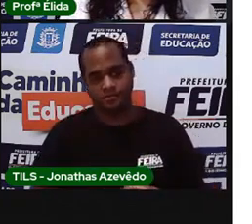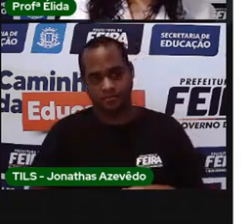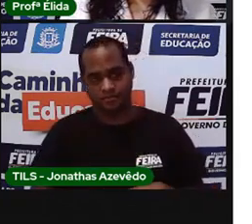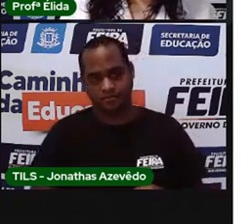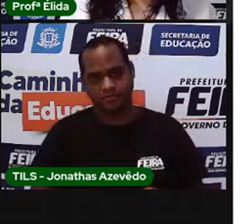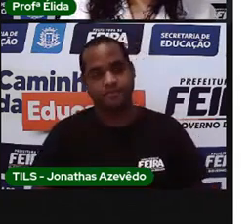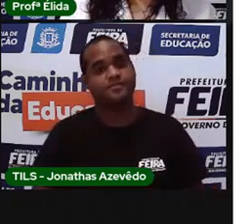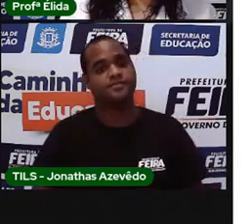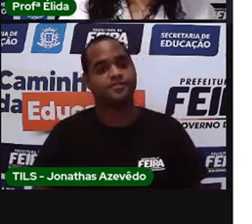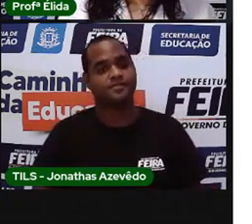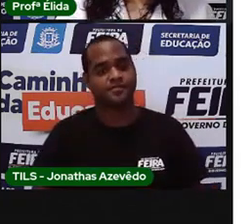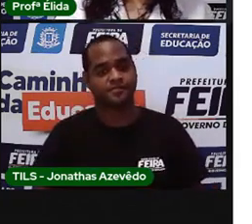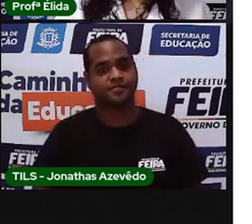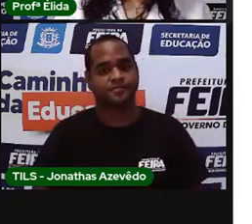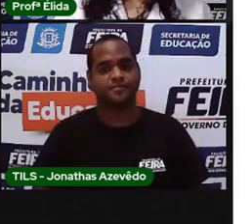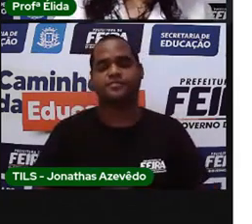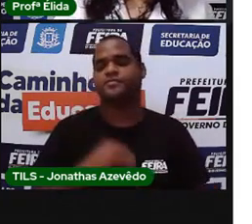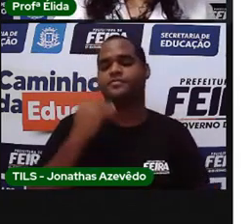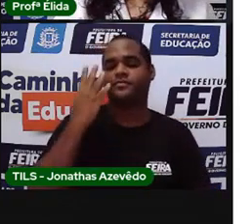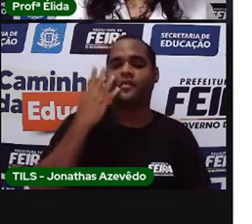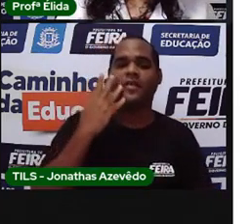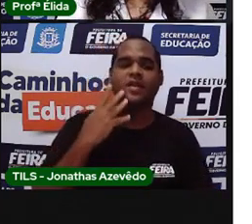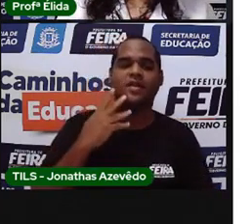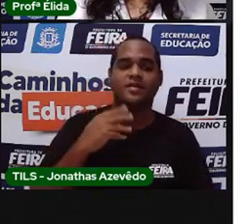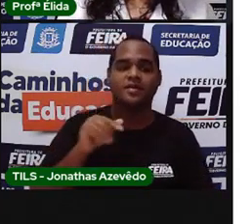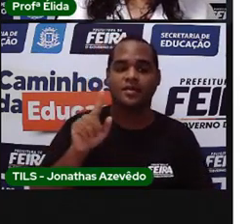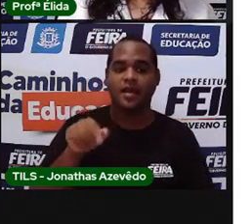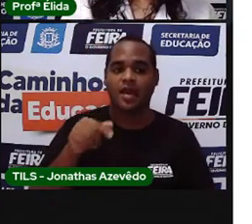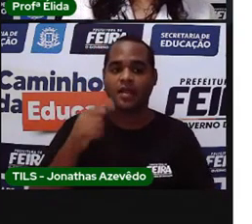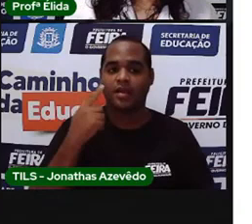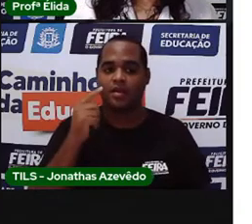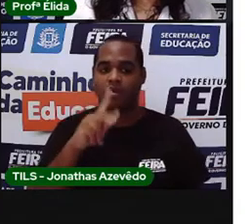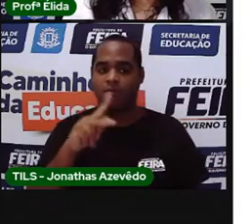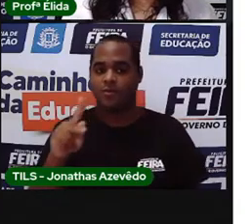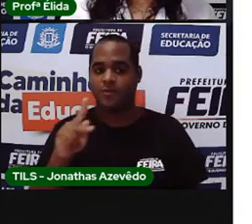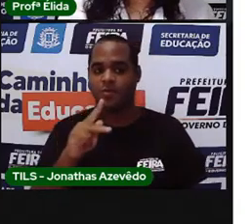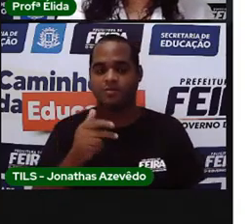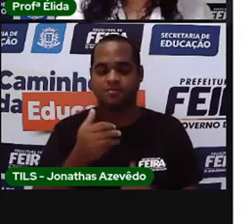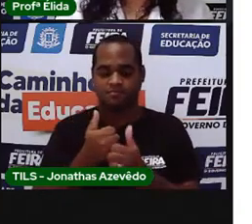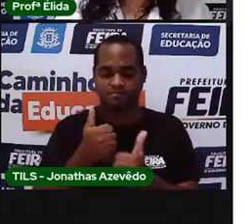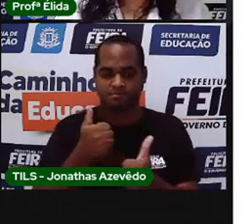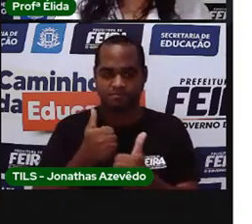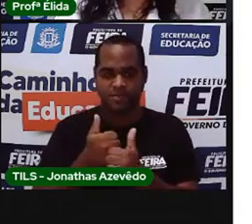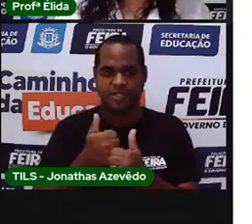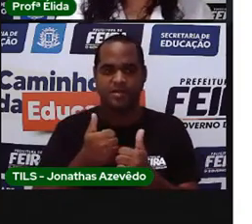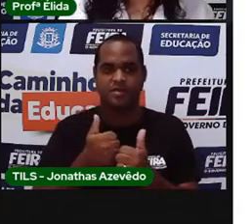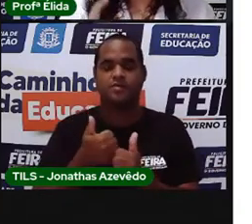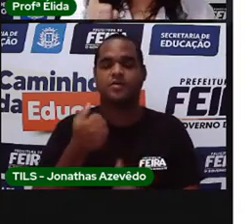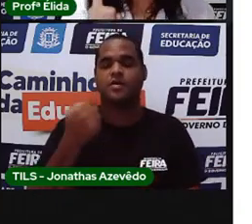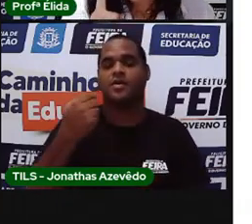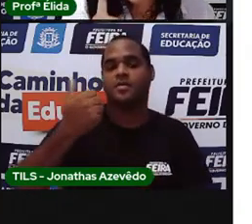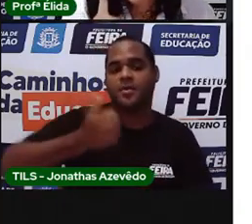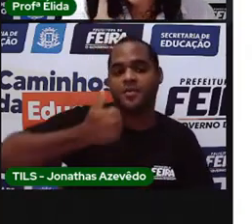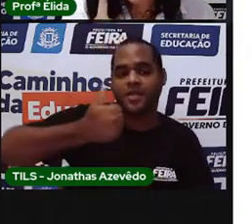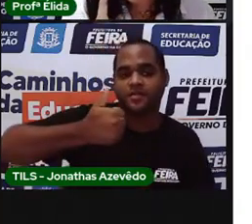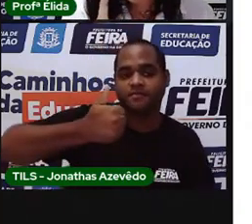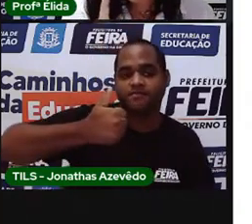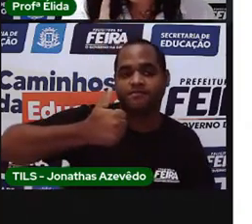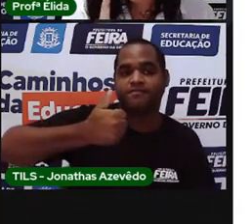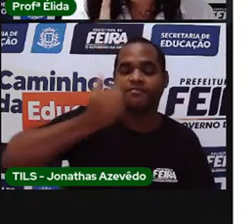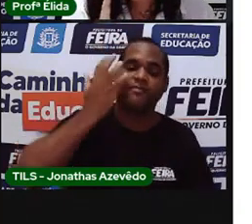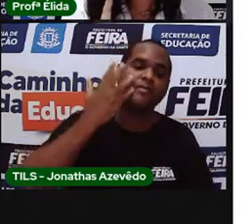A criança que fica bem perto da Pró, na porta, ela é a primeira